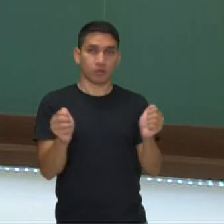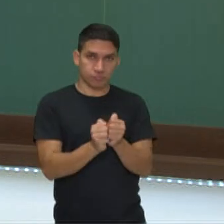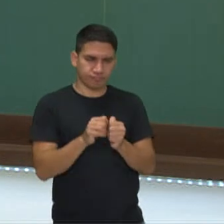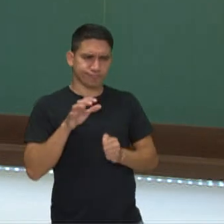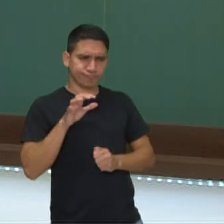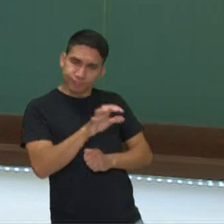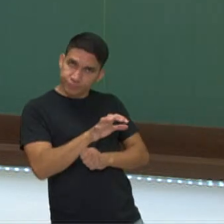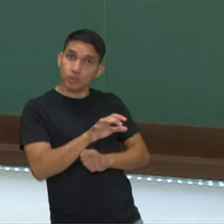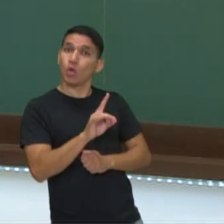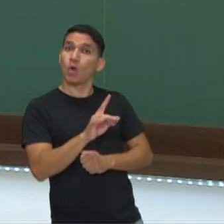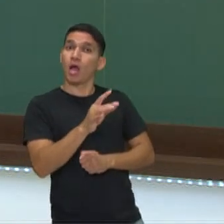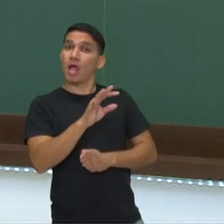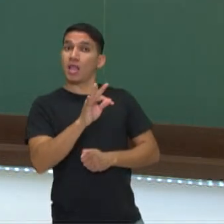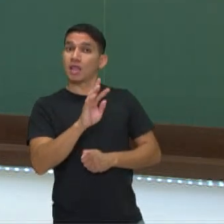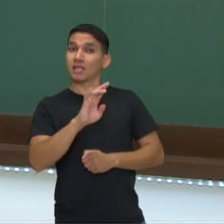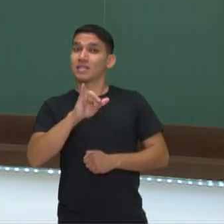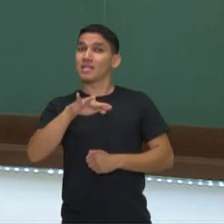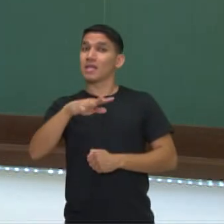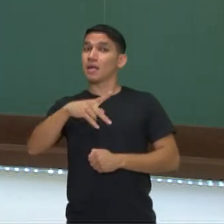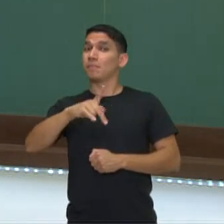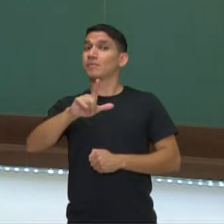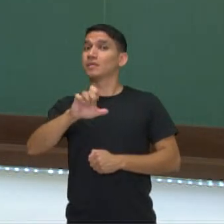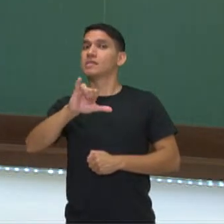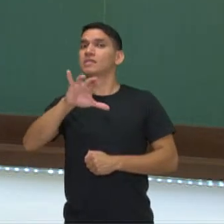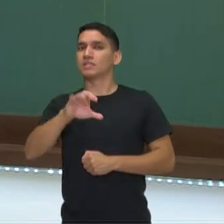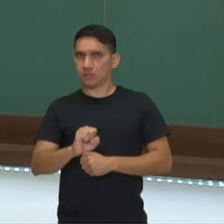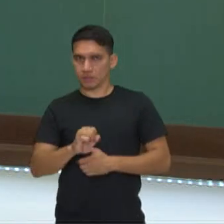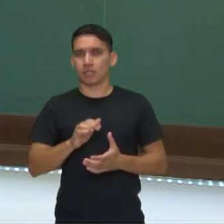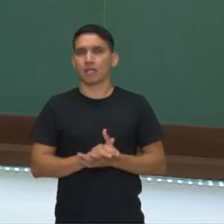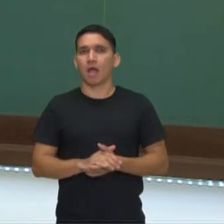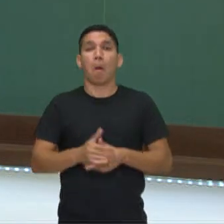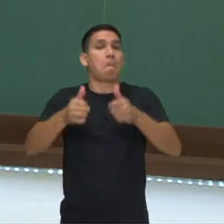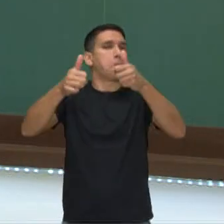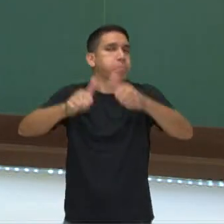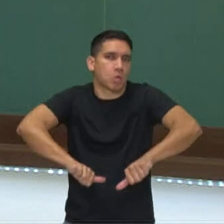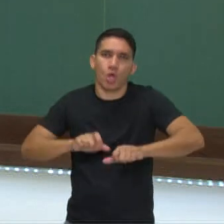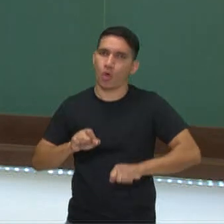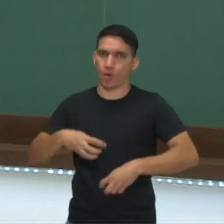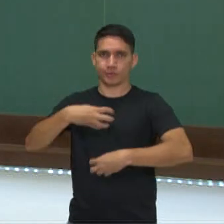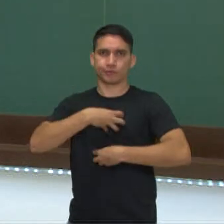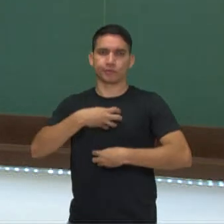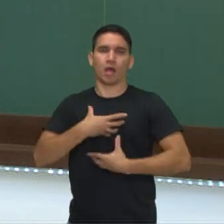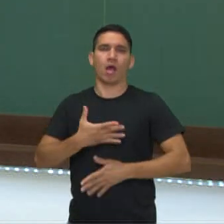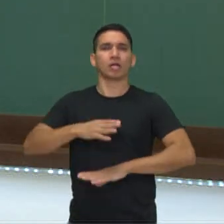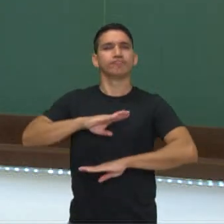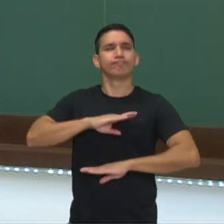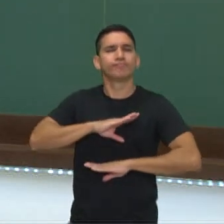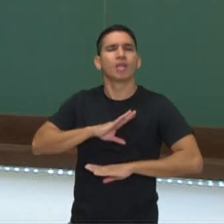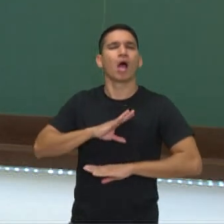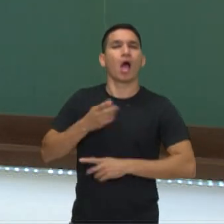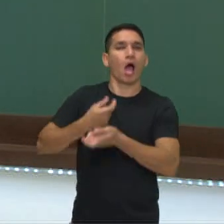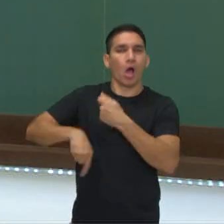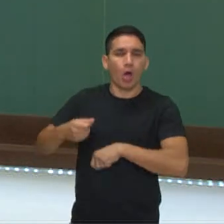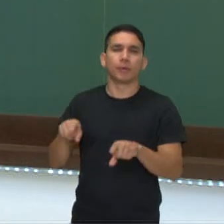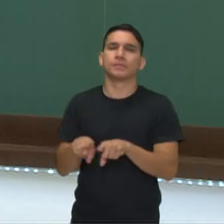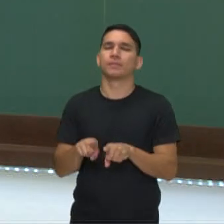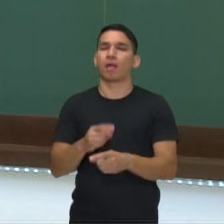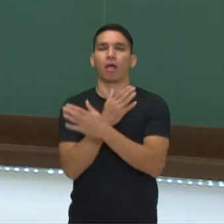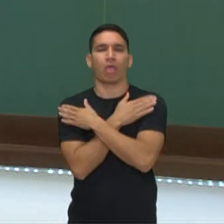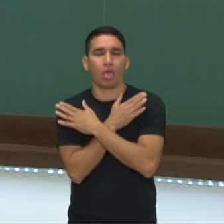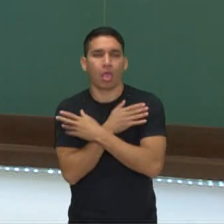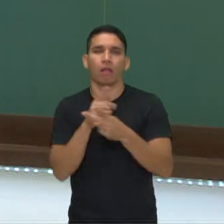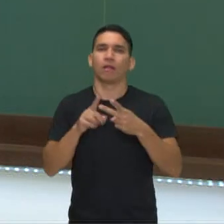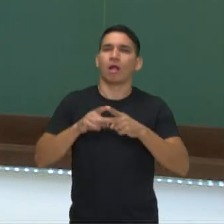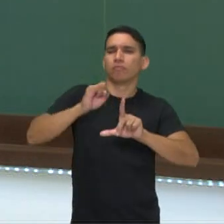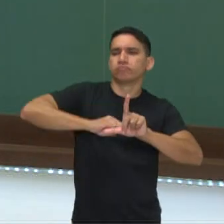E esse fator, a guerra, destruiu ainda mais o país, piorou ainda mais as condições de vida da população, com desemprego, com